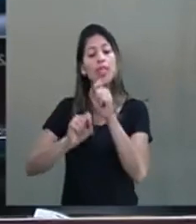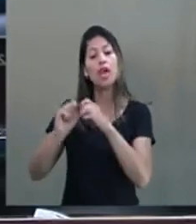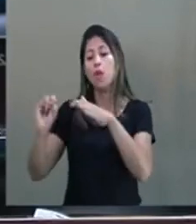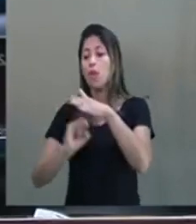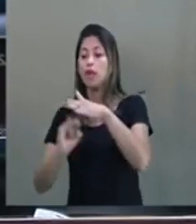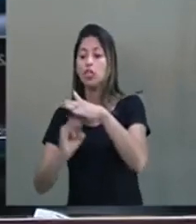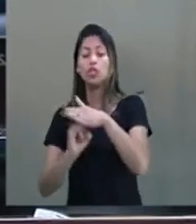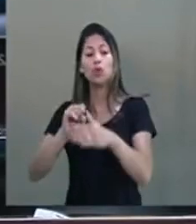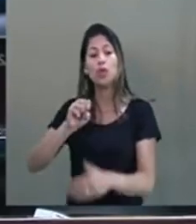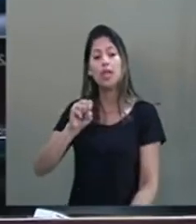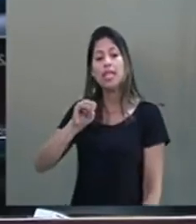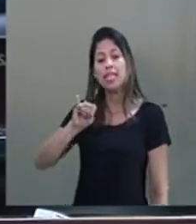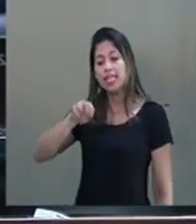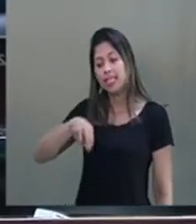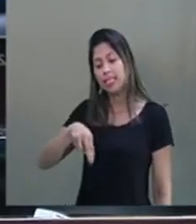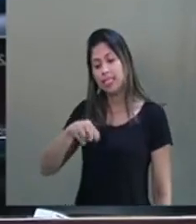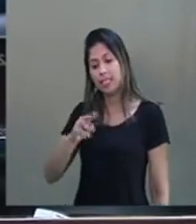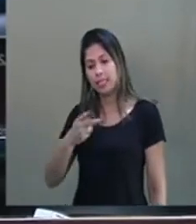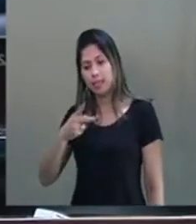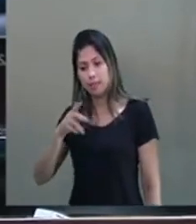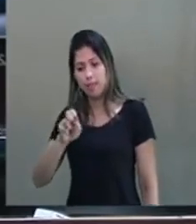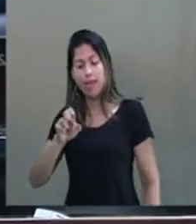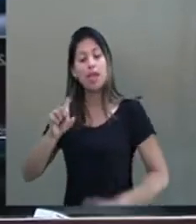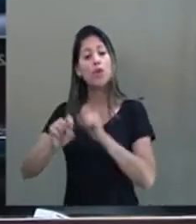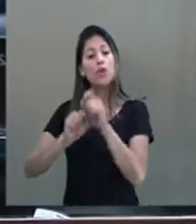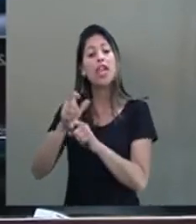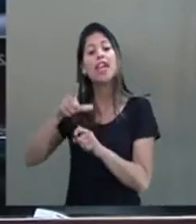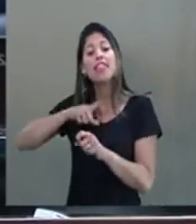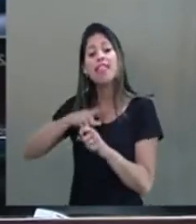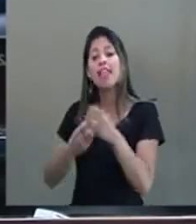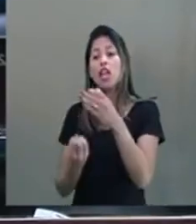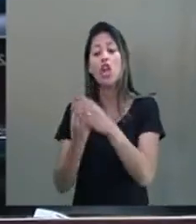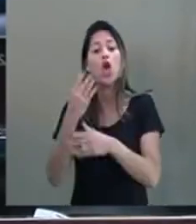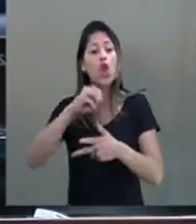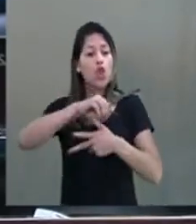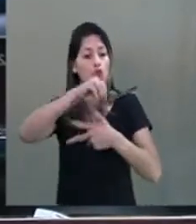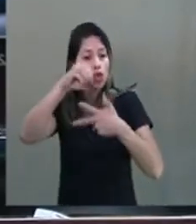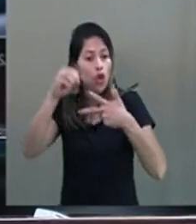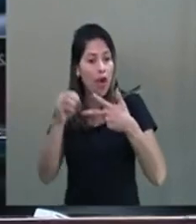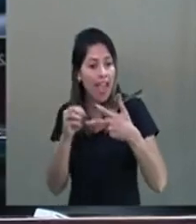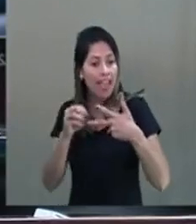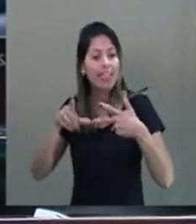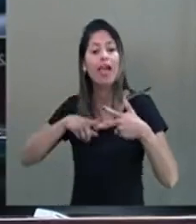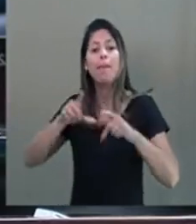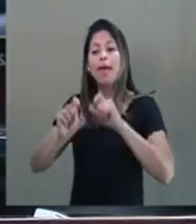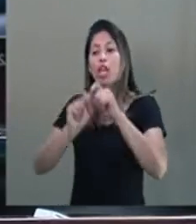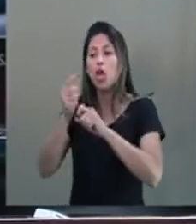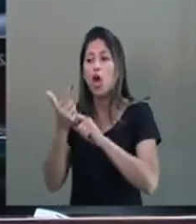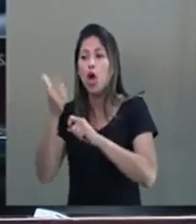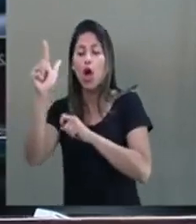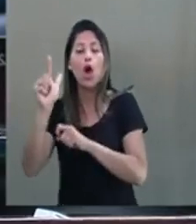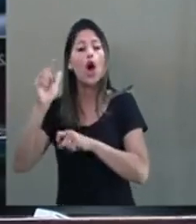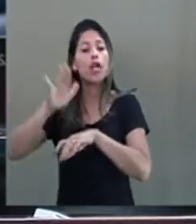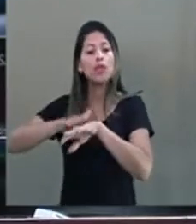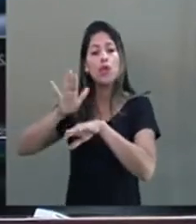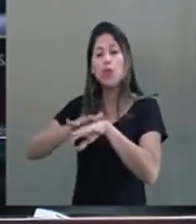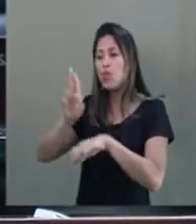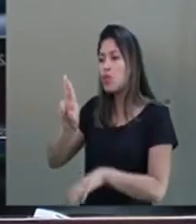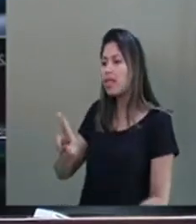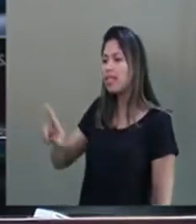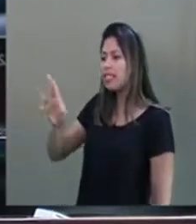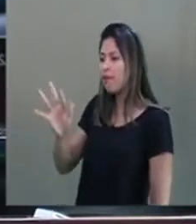baseado no Enem e no Censo de Educação Superior, que as universidades federais não